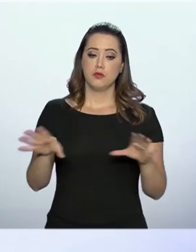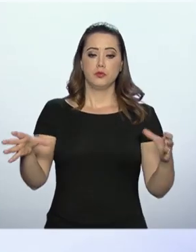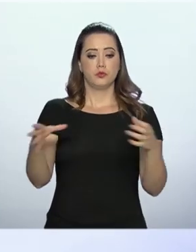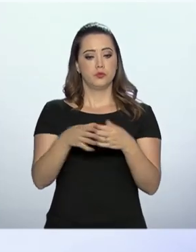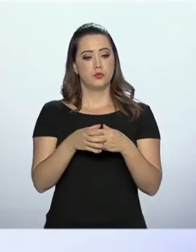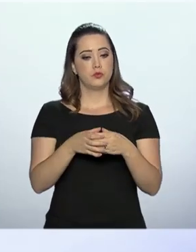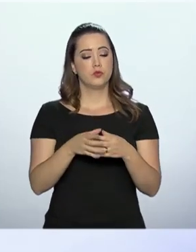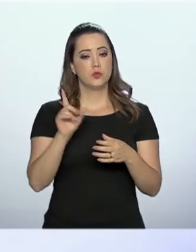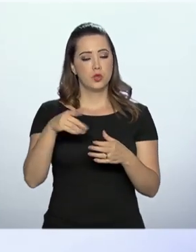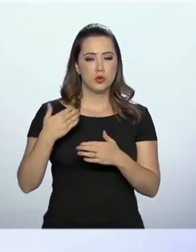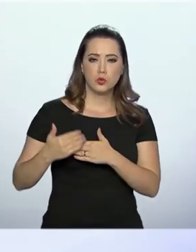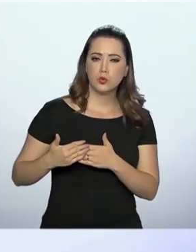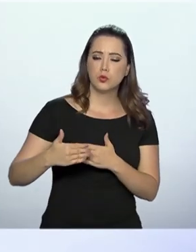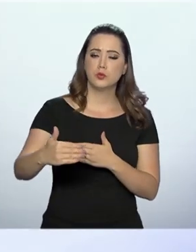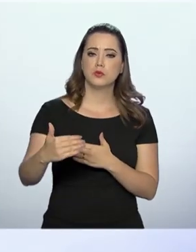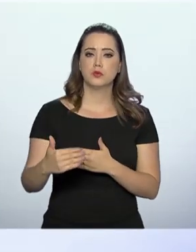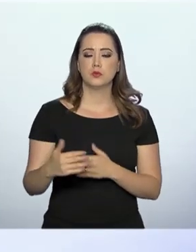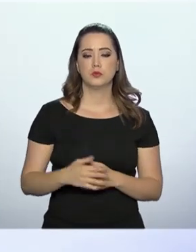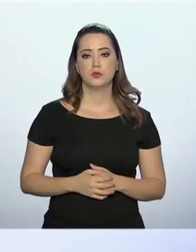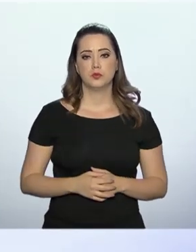entrou em campo.